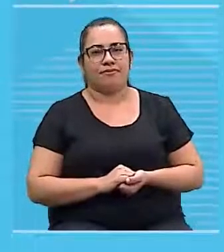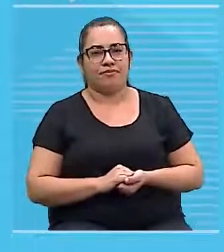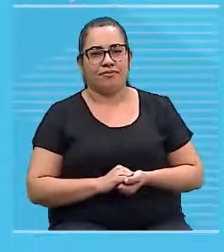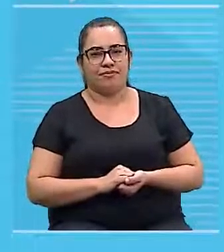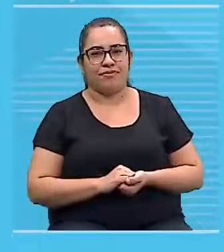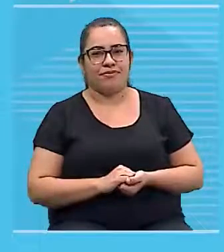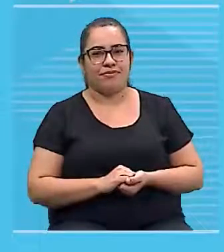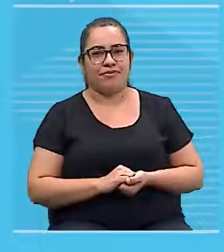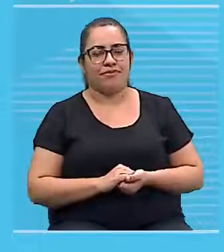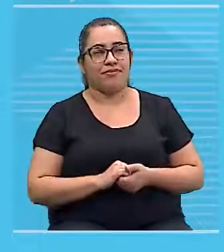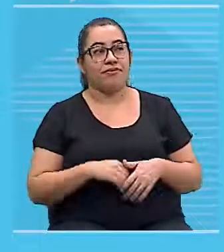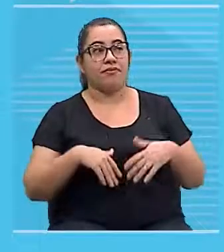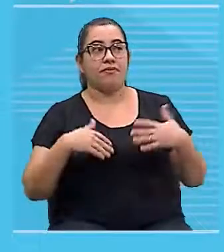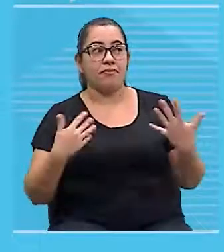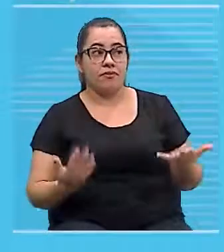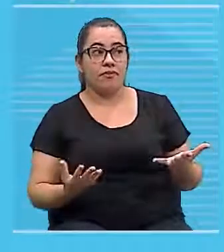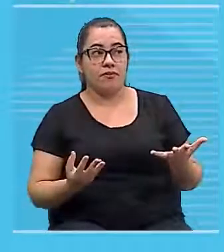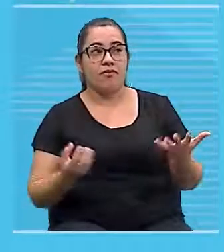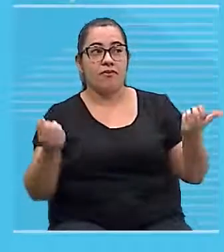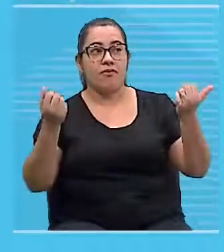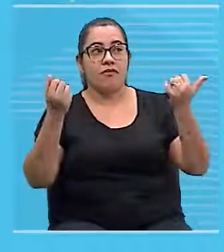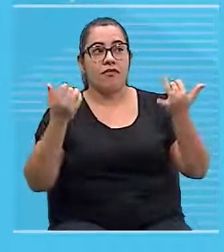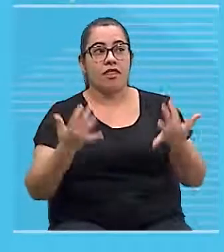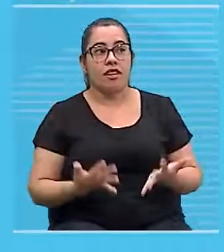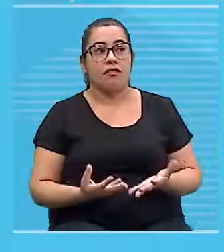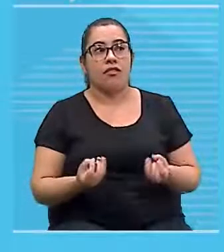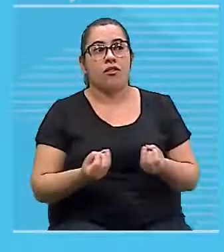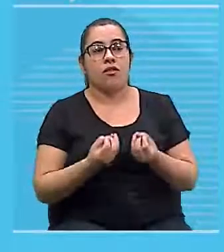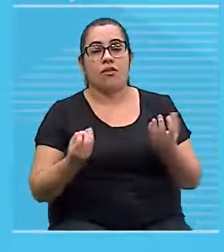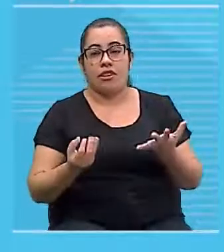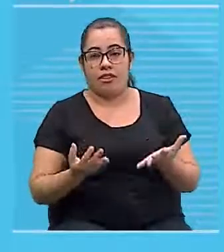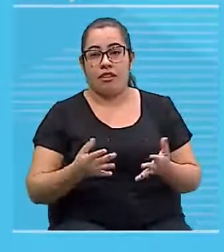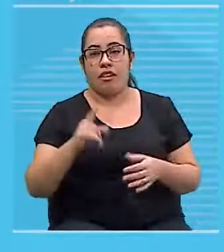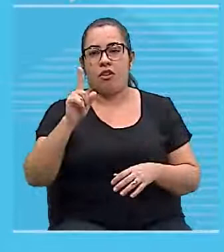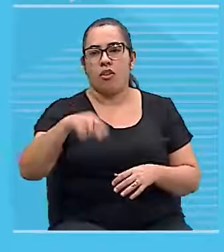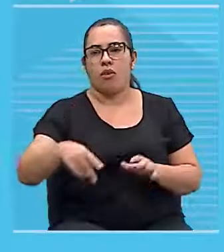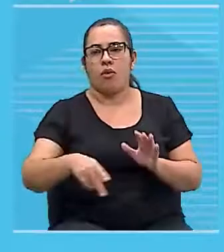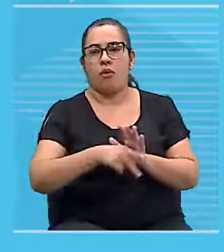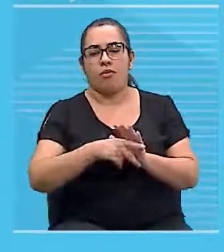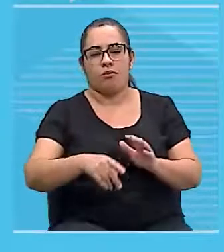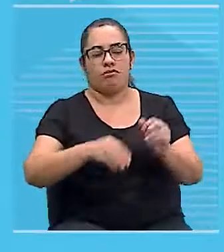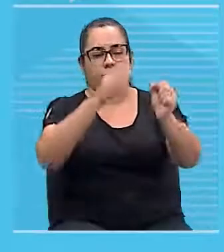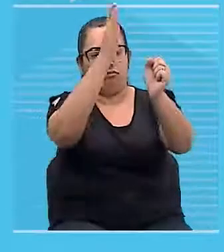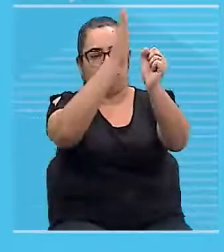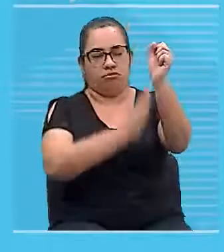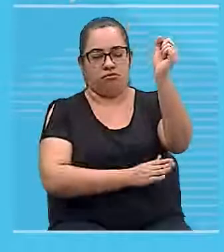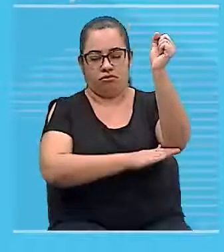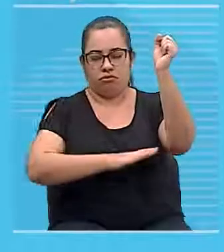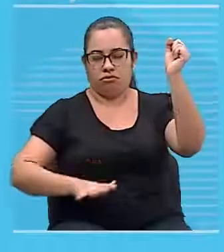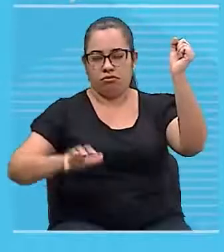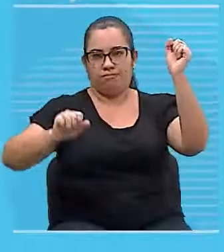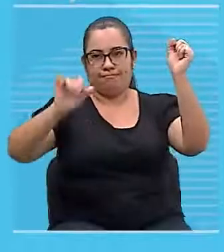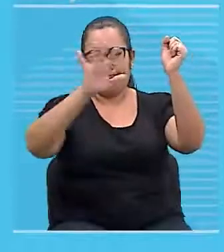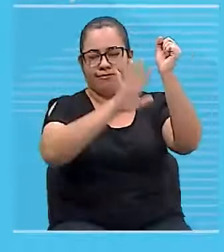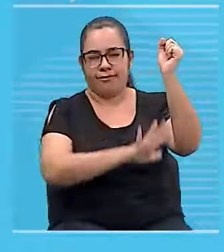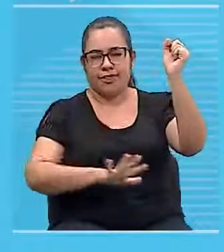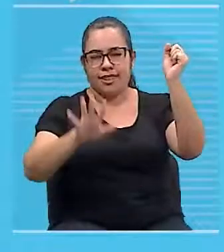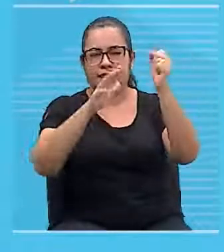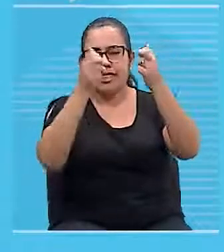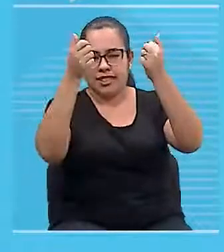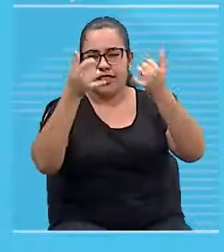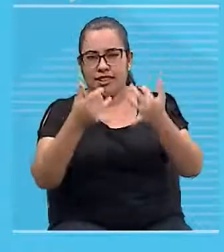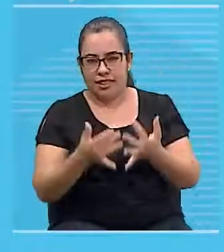Se a direção fala do eixo do plano cartesiano que o